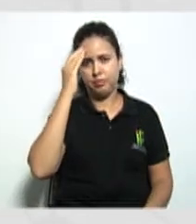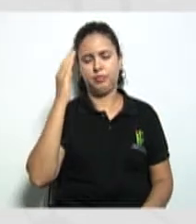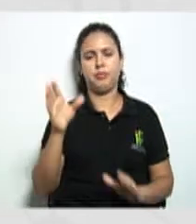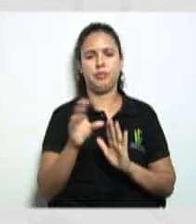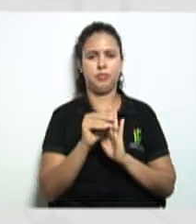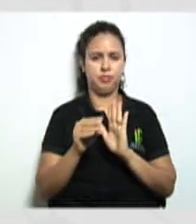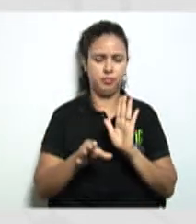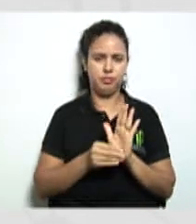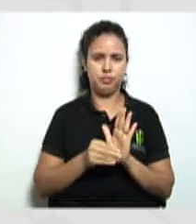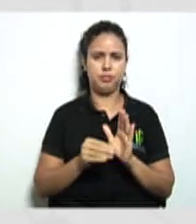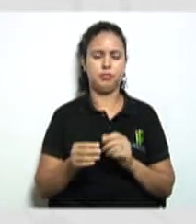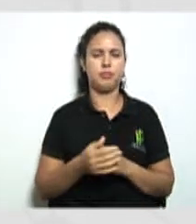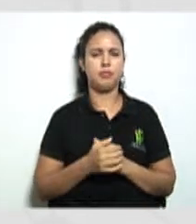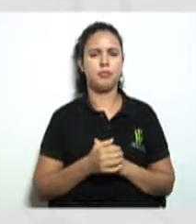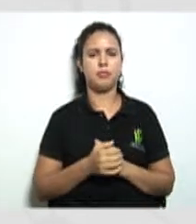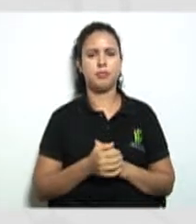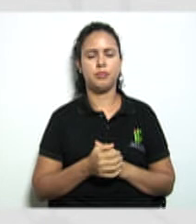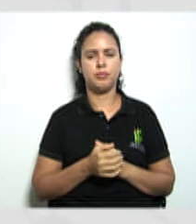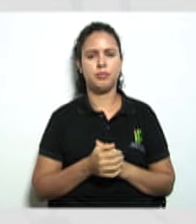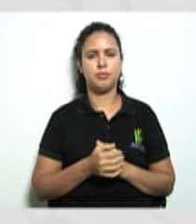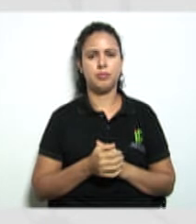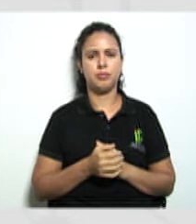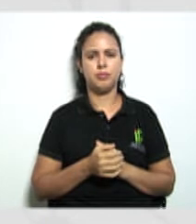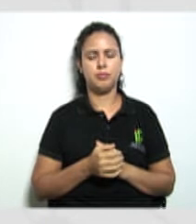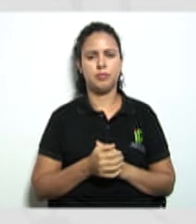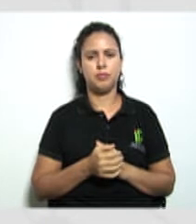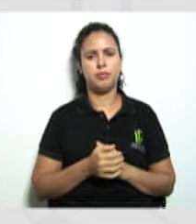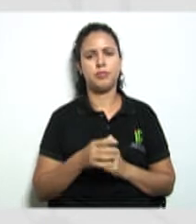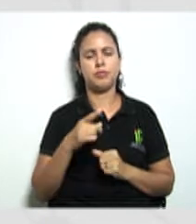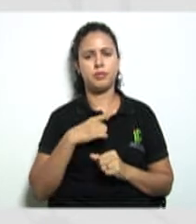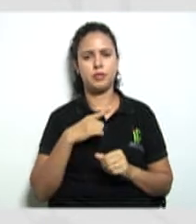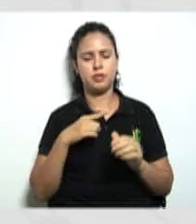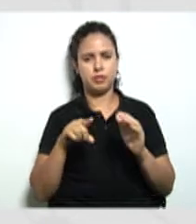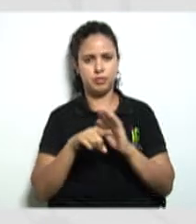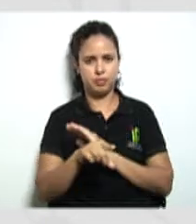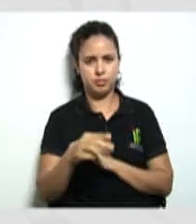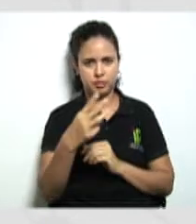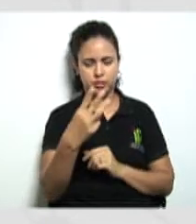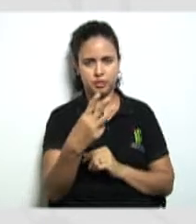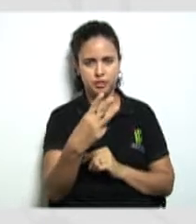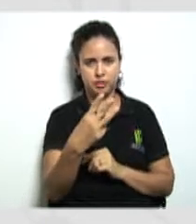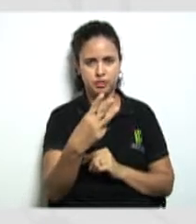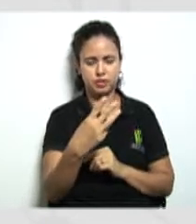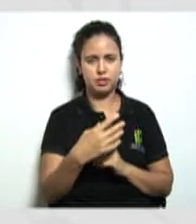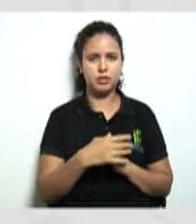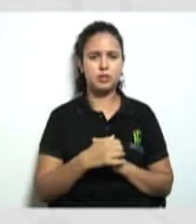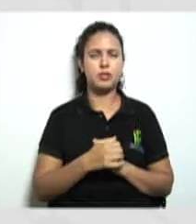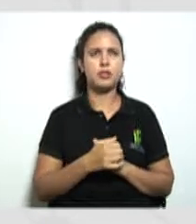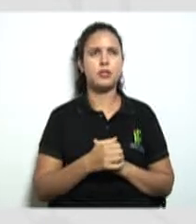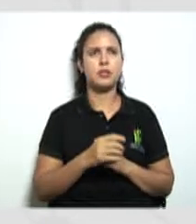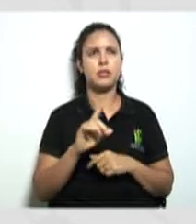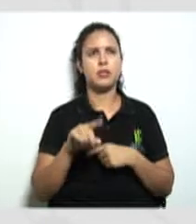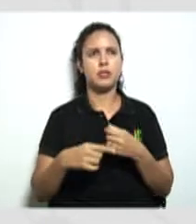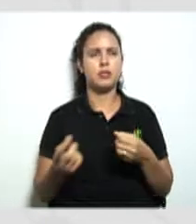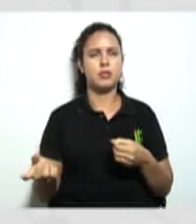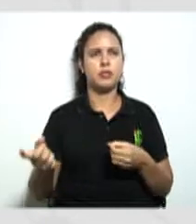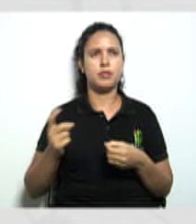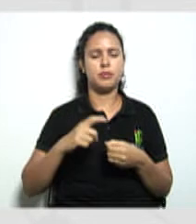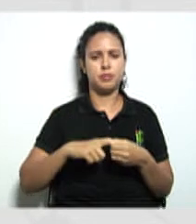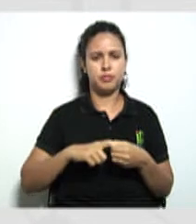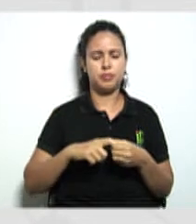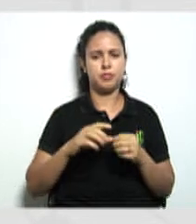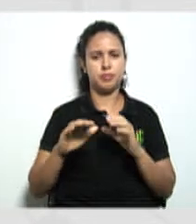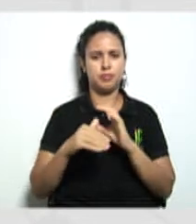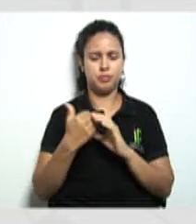então vamos lá para a questão número 3 aí depois a gente volta lá para ver mais